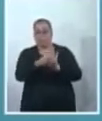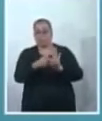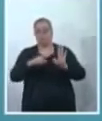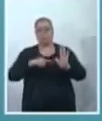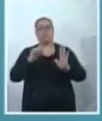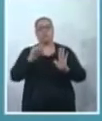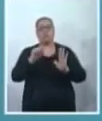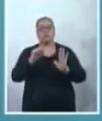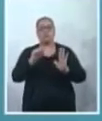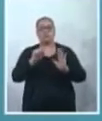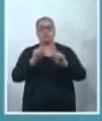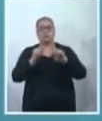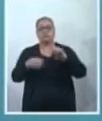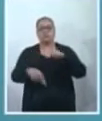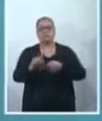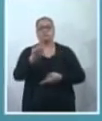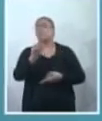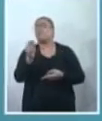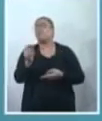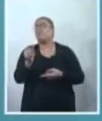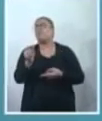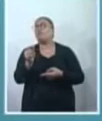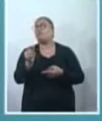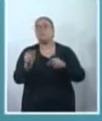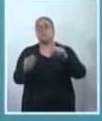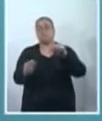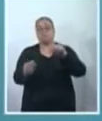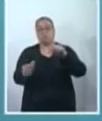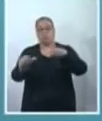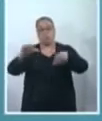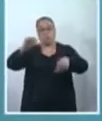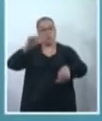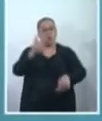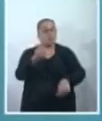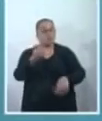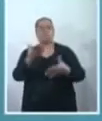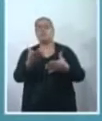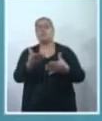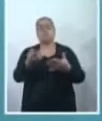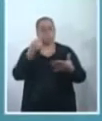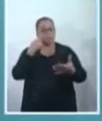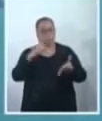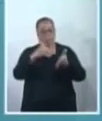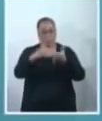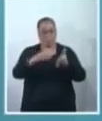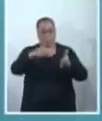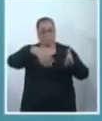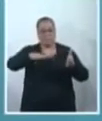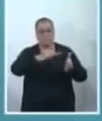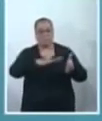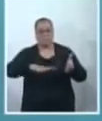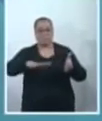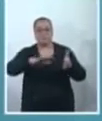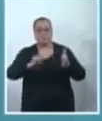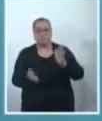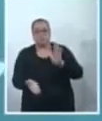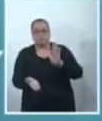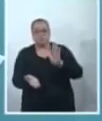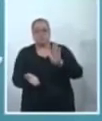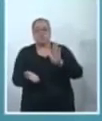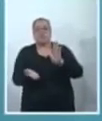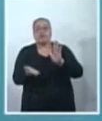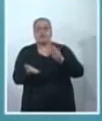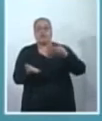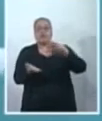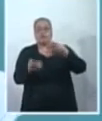ali uma inversão de prioridades, na nossa opinião. A Secretaria de Assistência Social, por exemplo, de baixo para cima, ela é